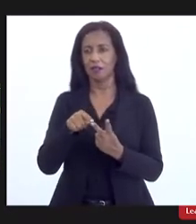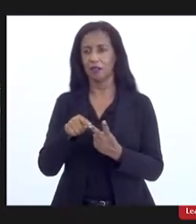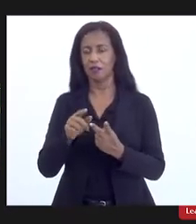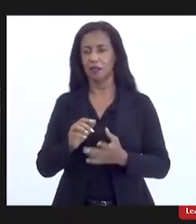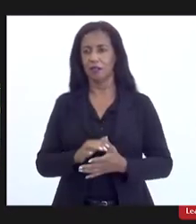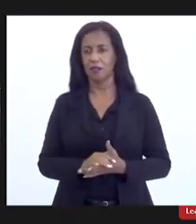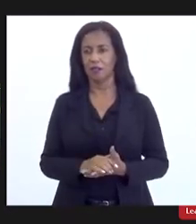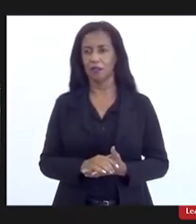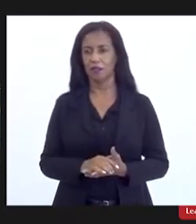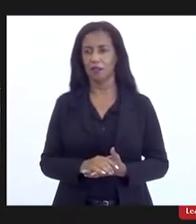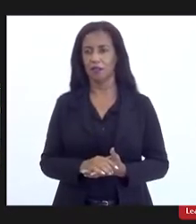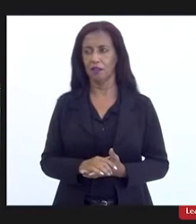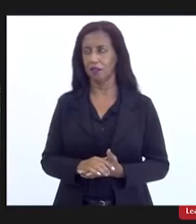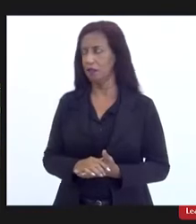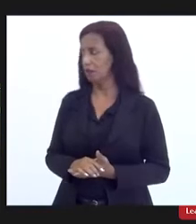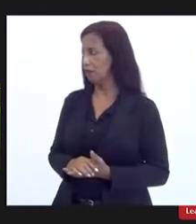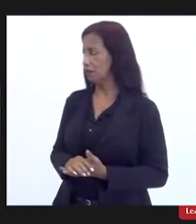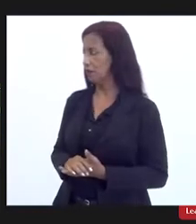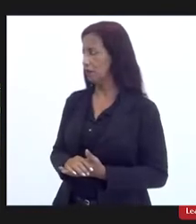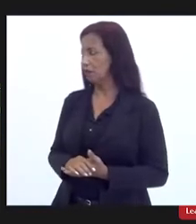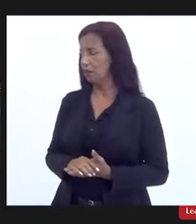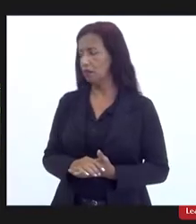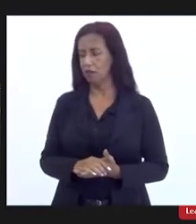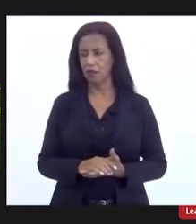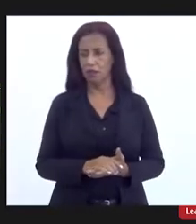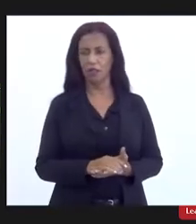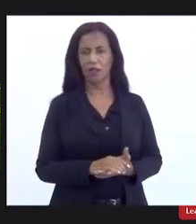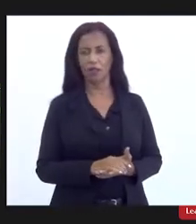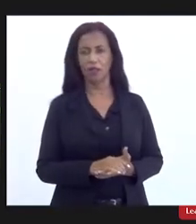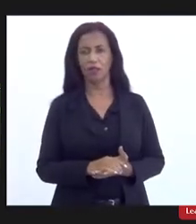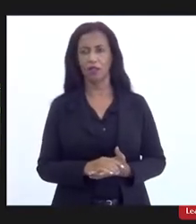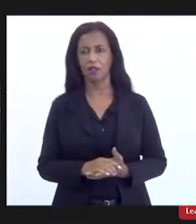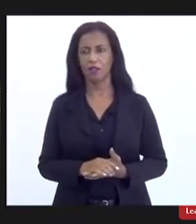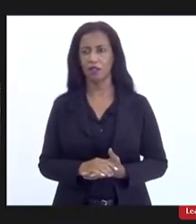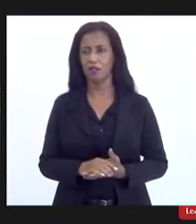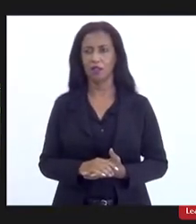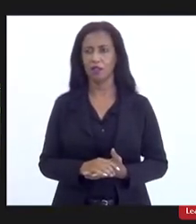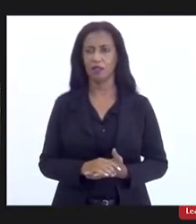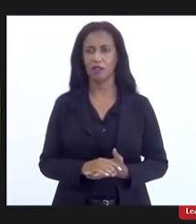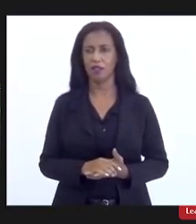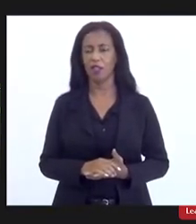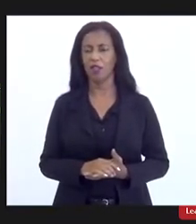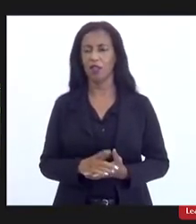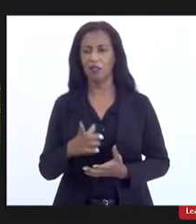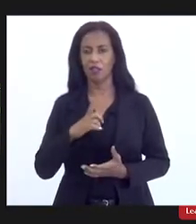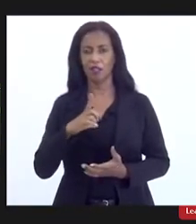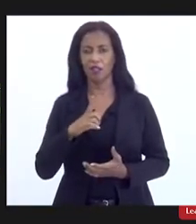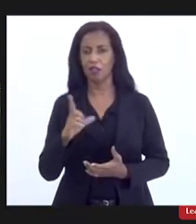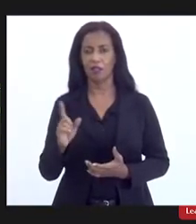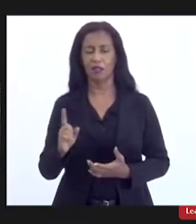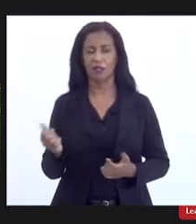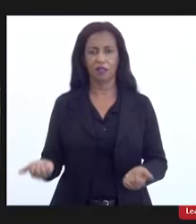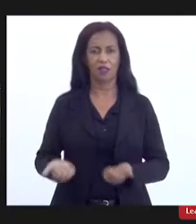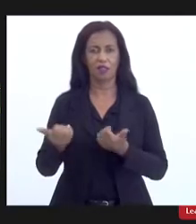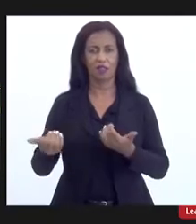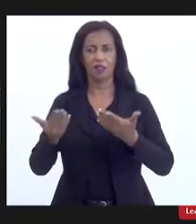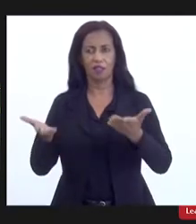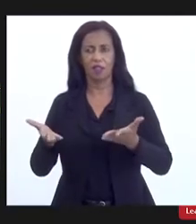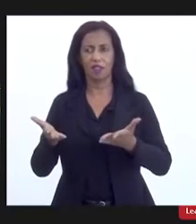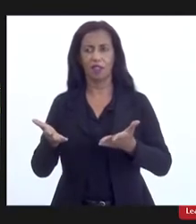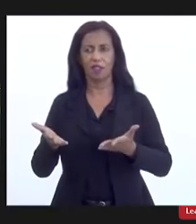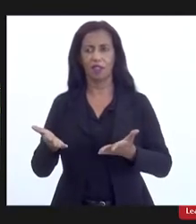deputadas superatuantes e que nos engrandece, engrandece aquela Casa